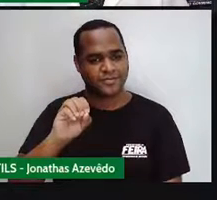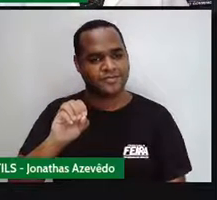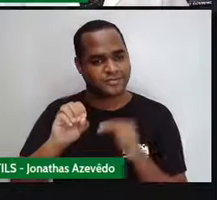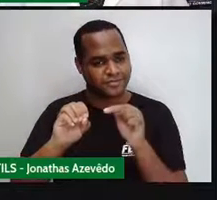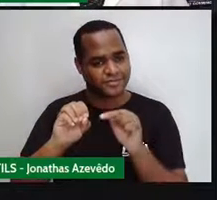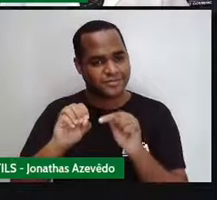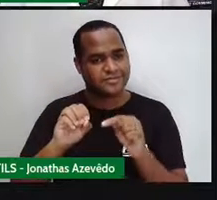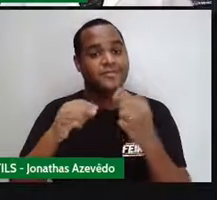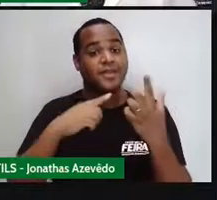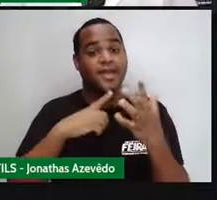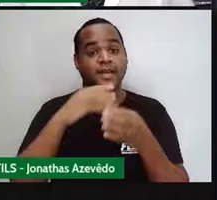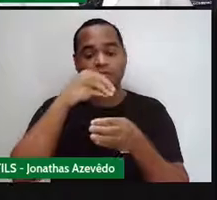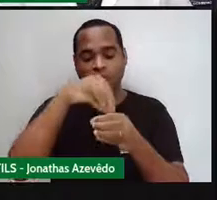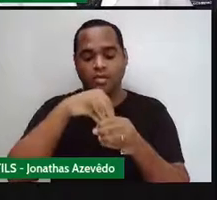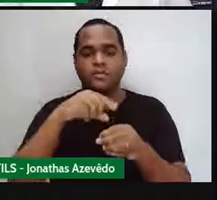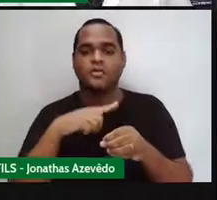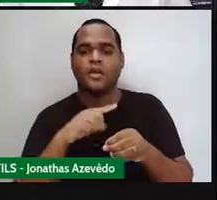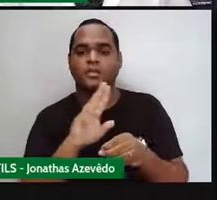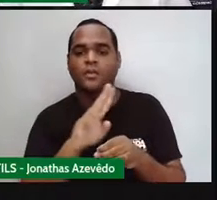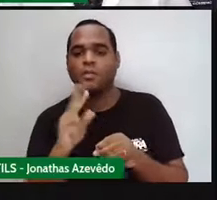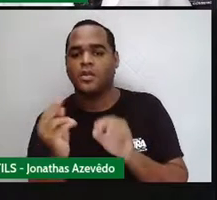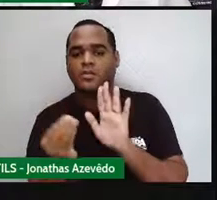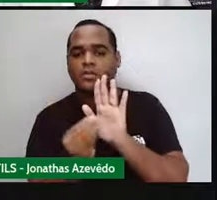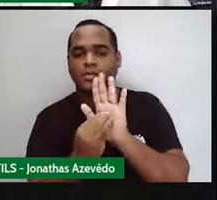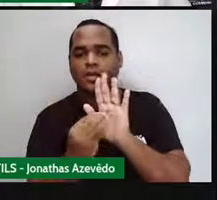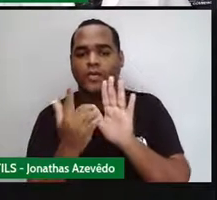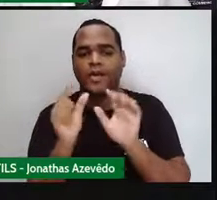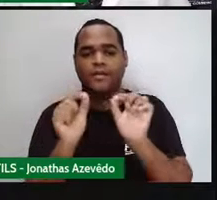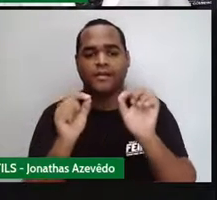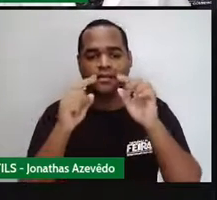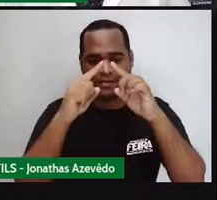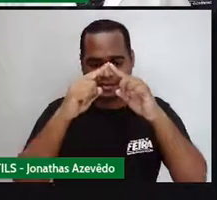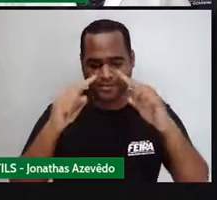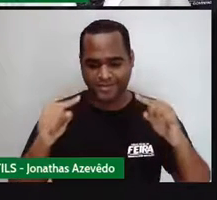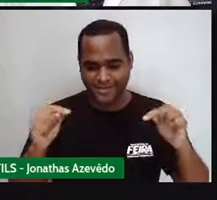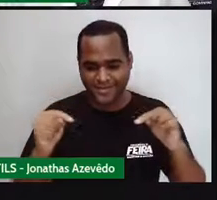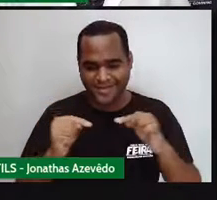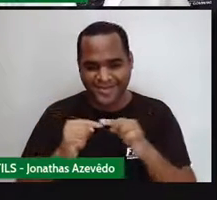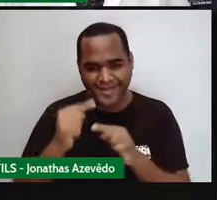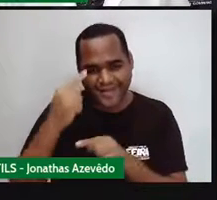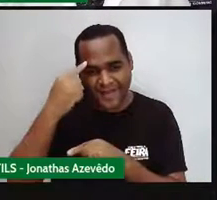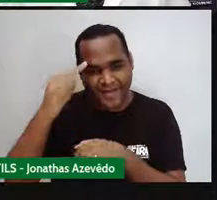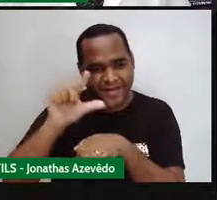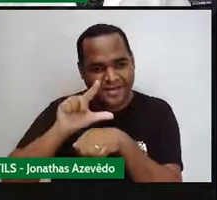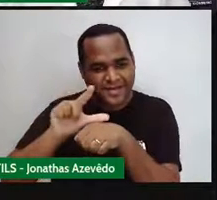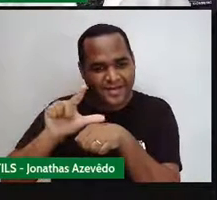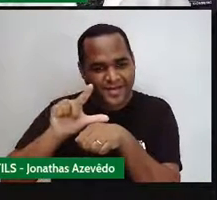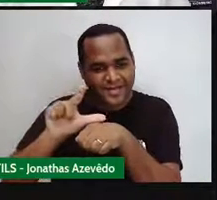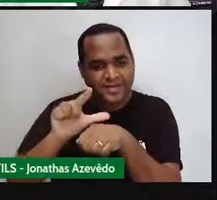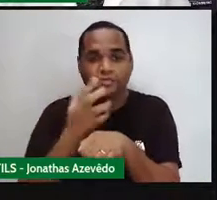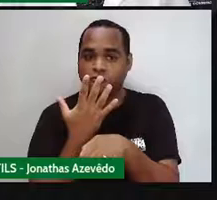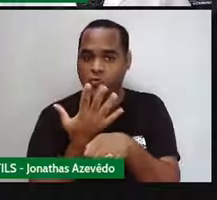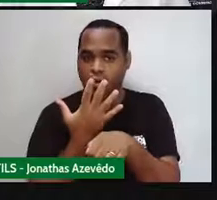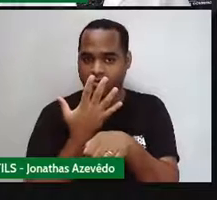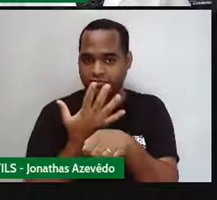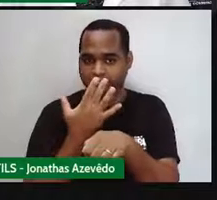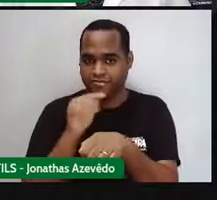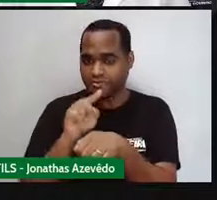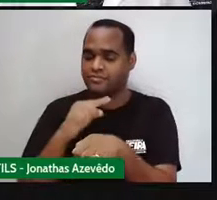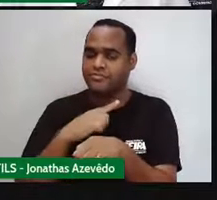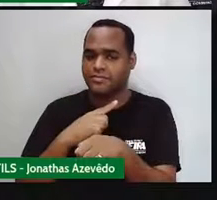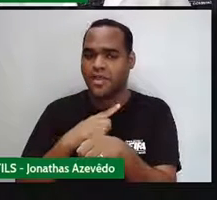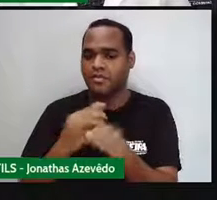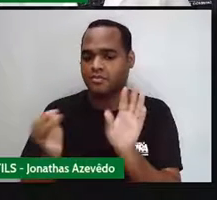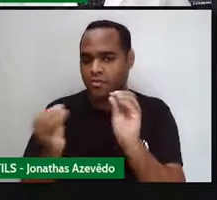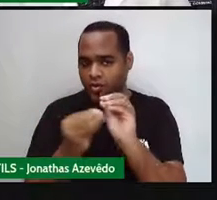E dentro dele foi colocado um losango ali lilás, tá? Então, aquela primeira frase